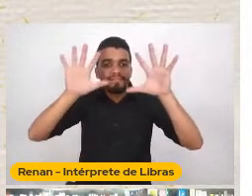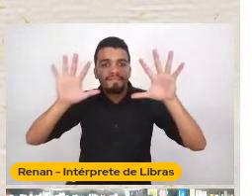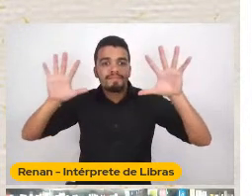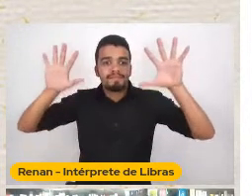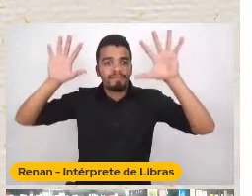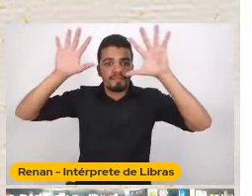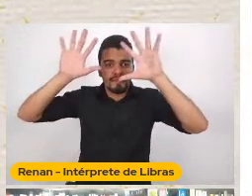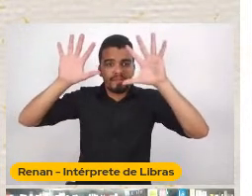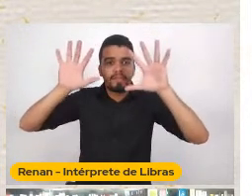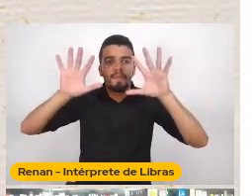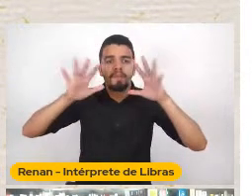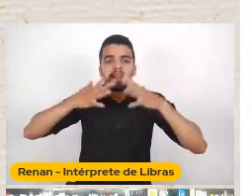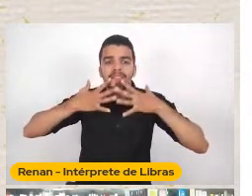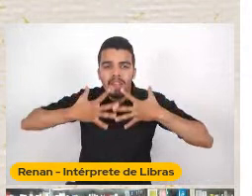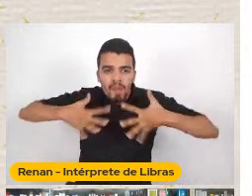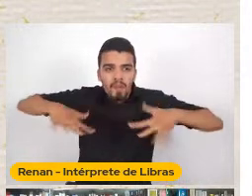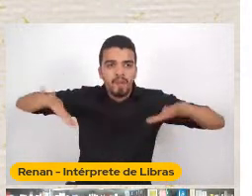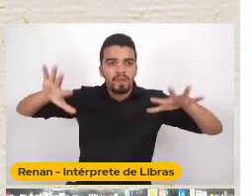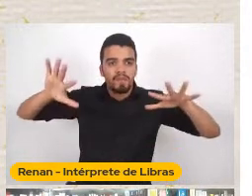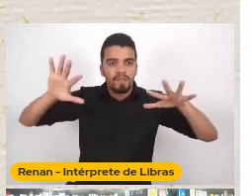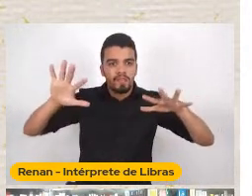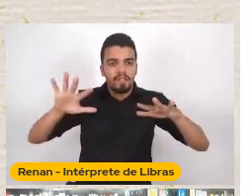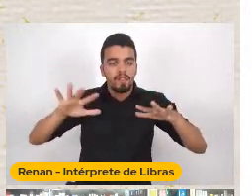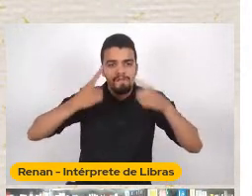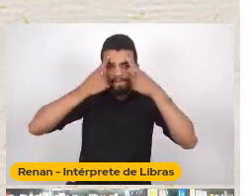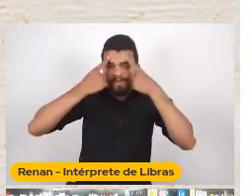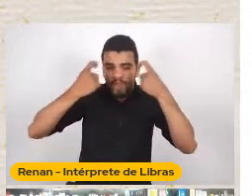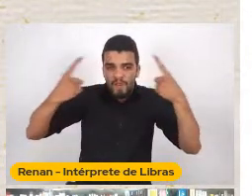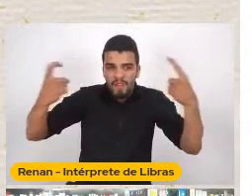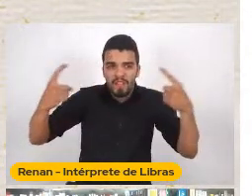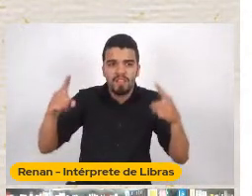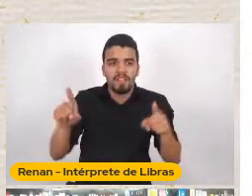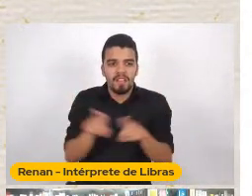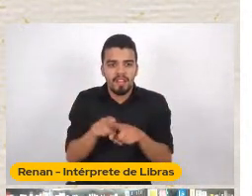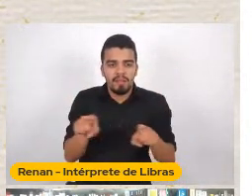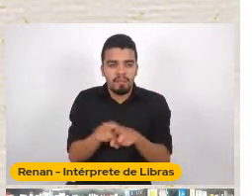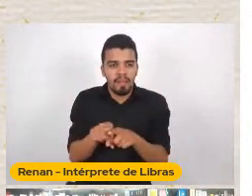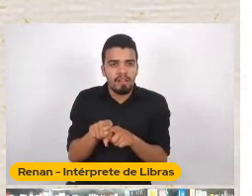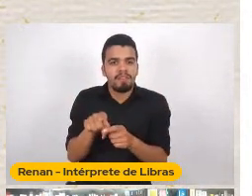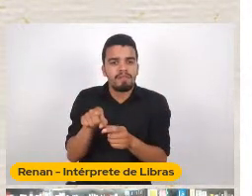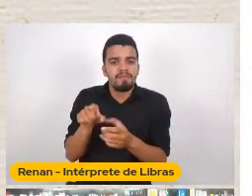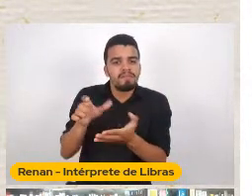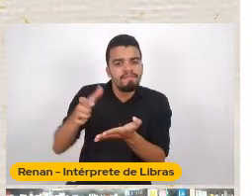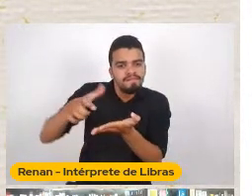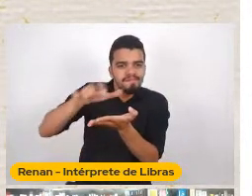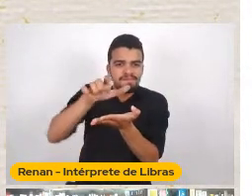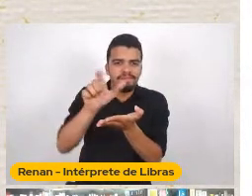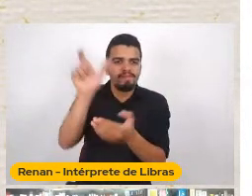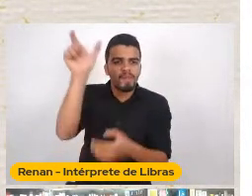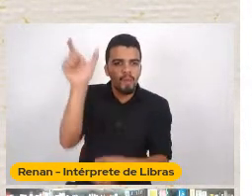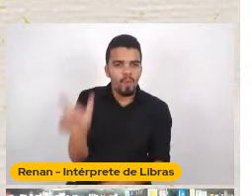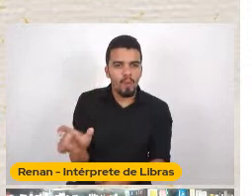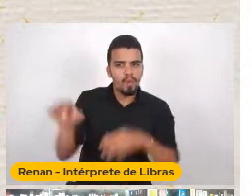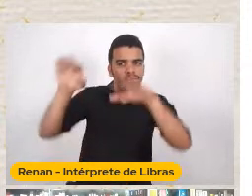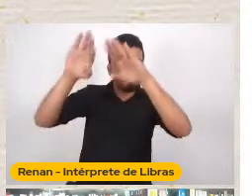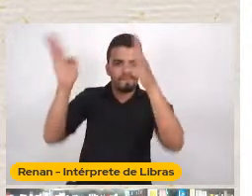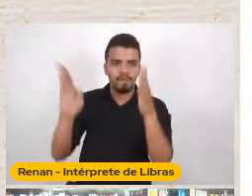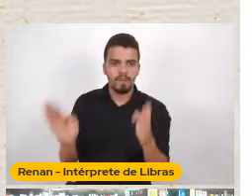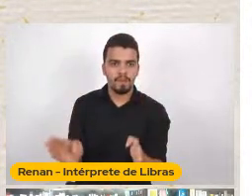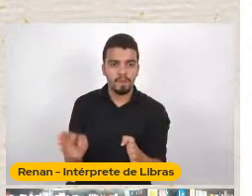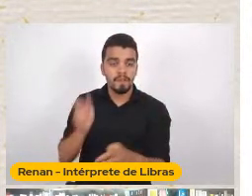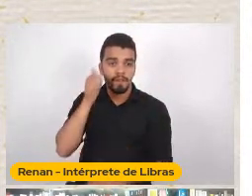naturalização Da violência Da sexualização E erotização Do corpo feminino Como a ordem Da resolutividade Dos